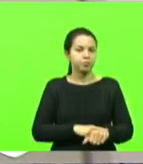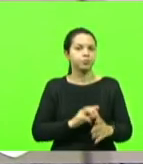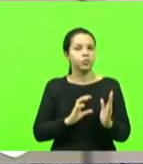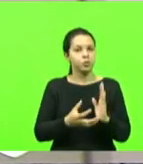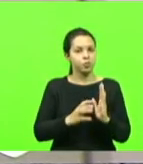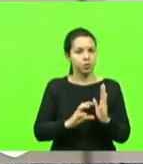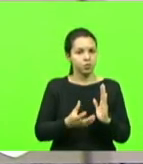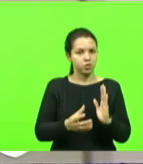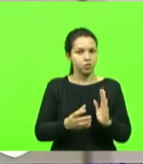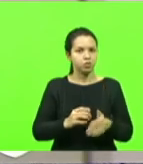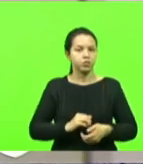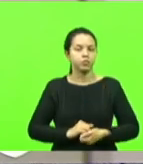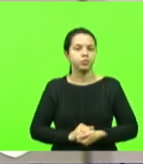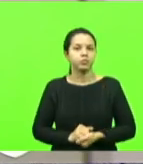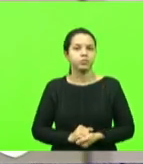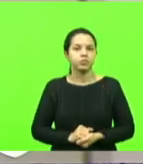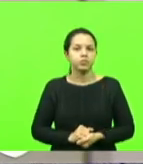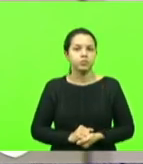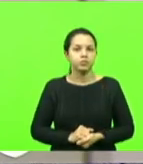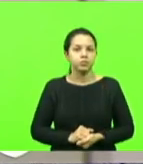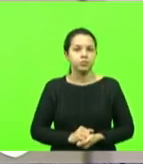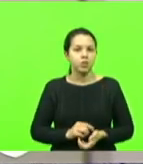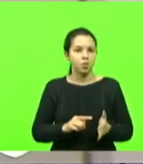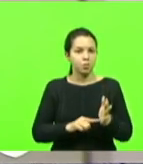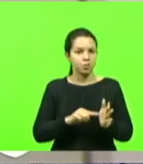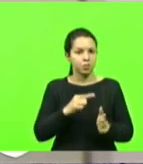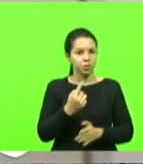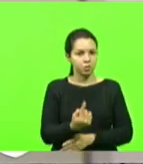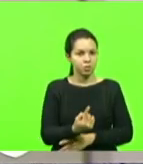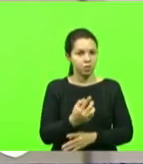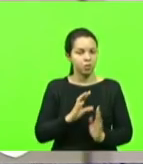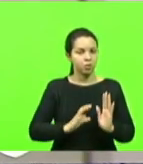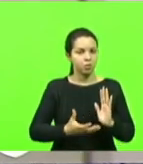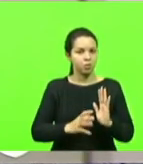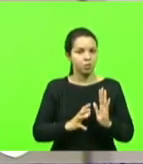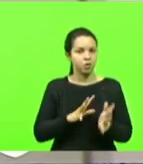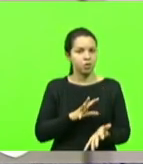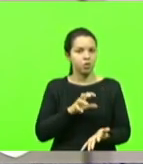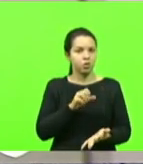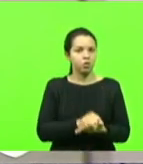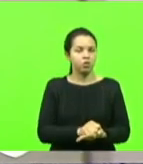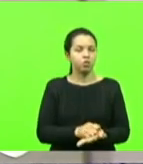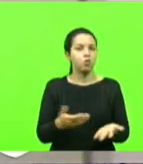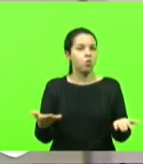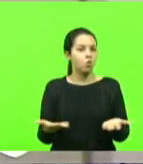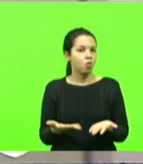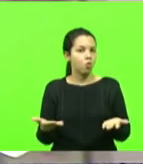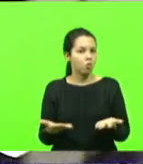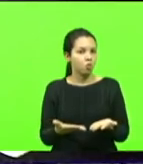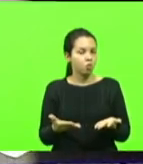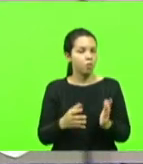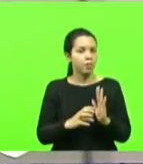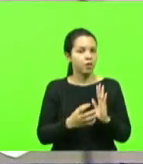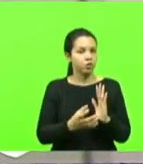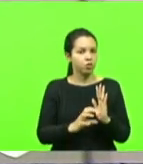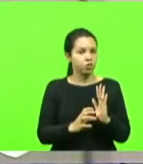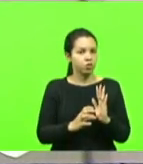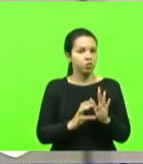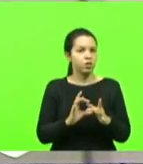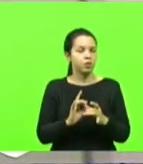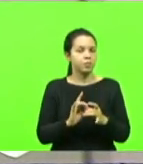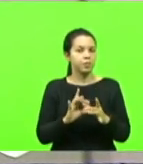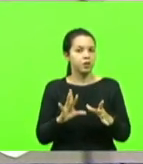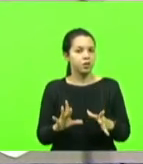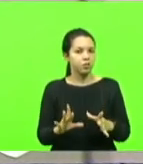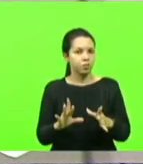partidos políticos. E o primeiro partido inscrito no dia de hoje é o Partido Liberal. Quem